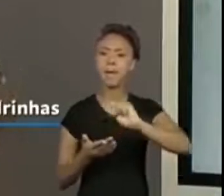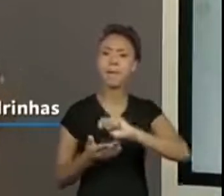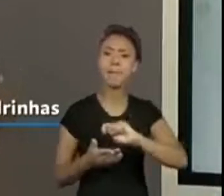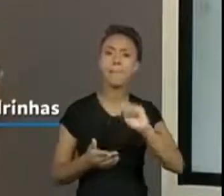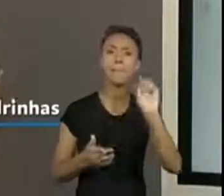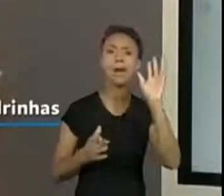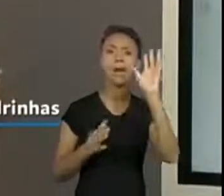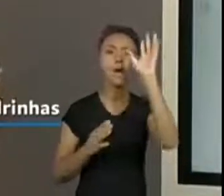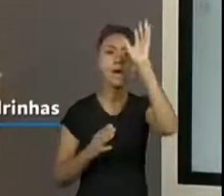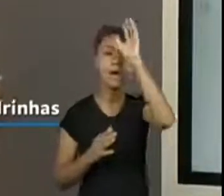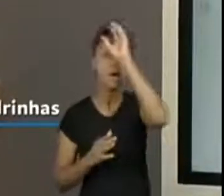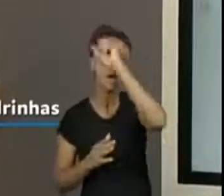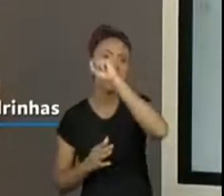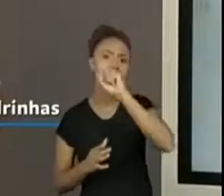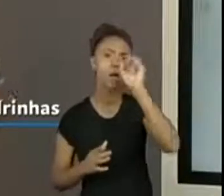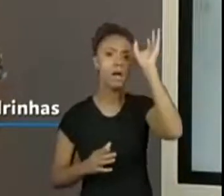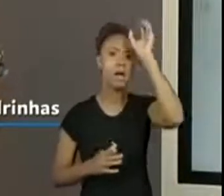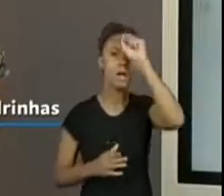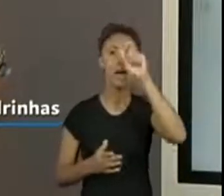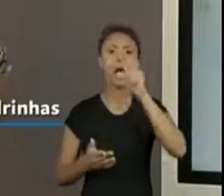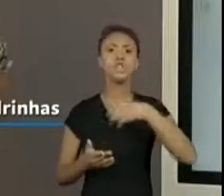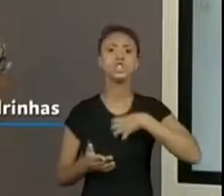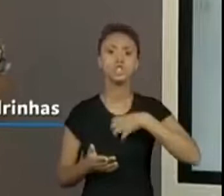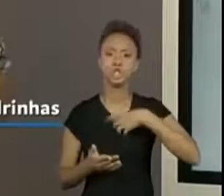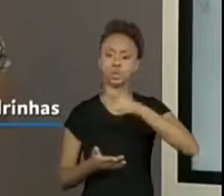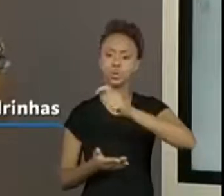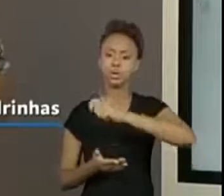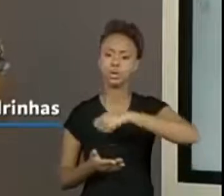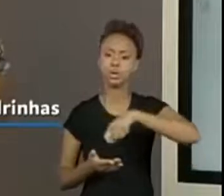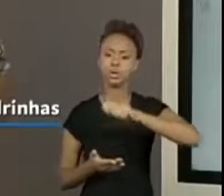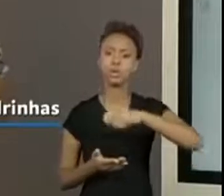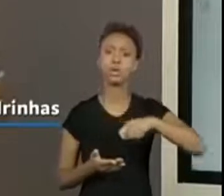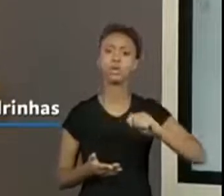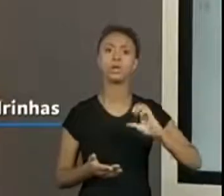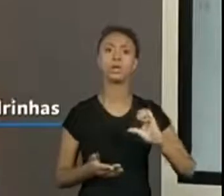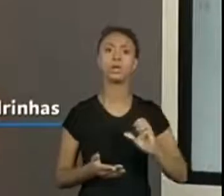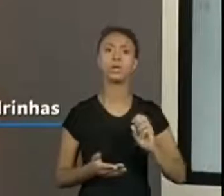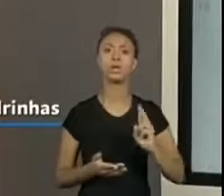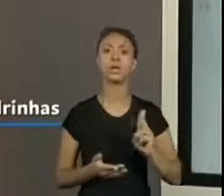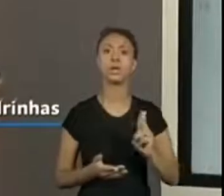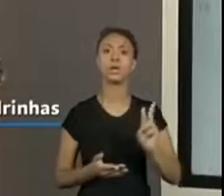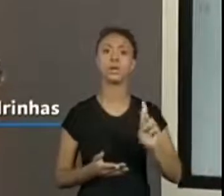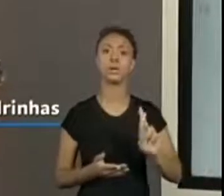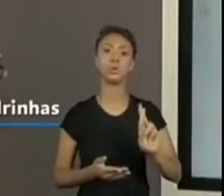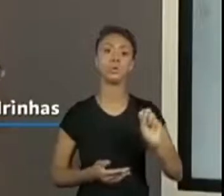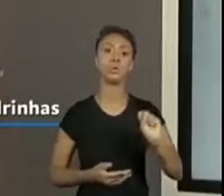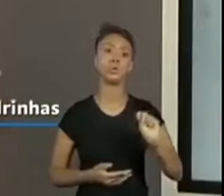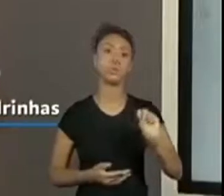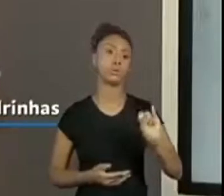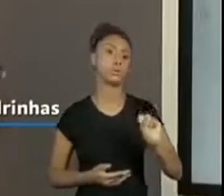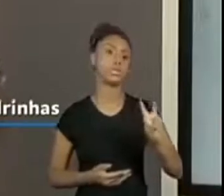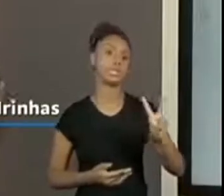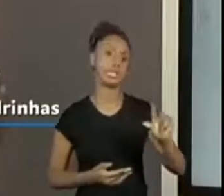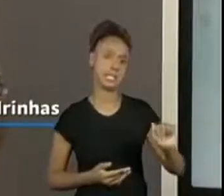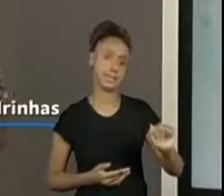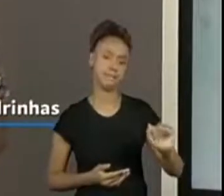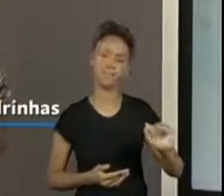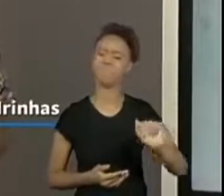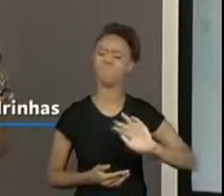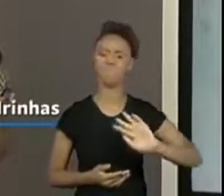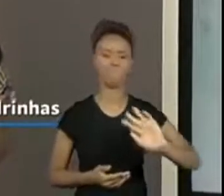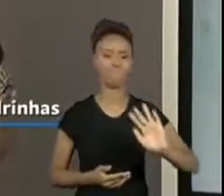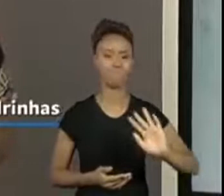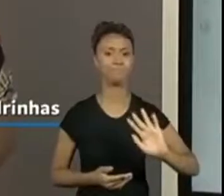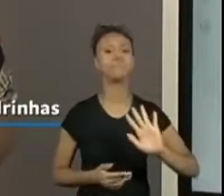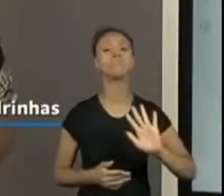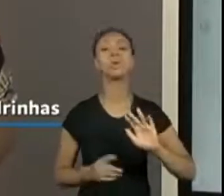preocupe com a letra cursiva, tá? A gente vai escrever com aquela letra que vocês estão acostumados. Porém, vai ter uma atividade que eu também vou